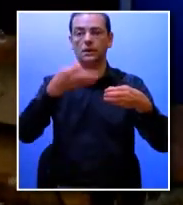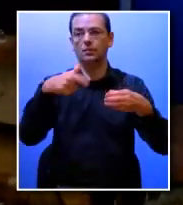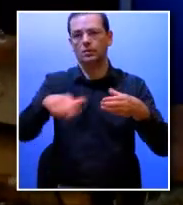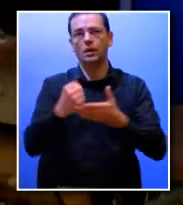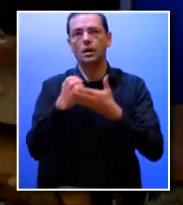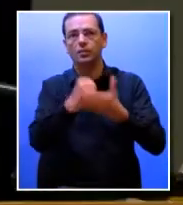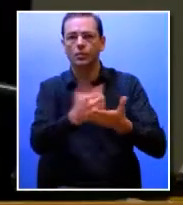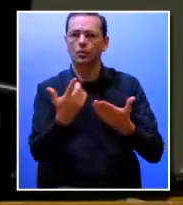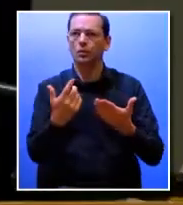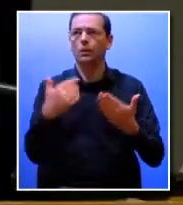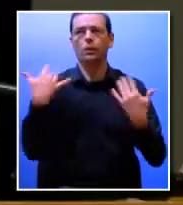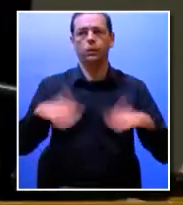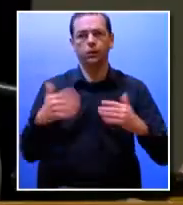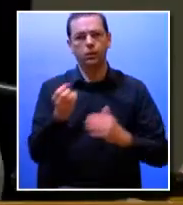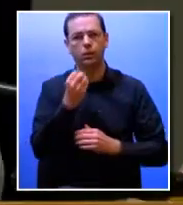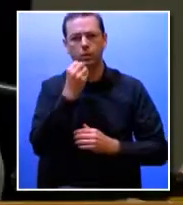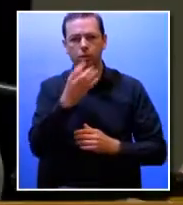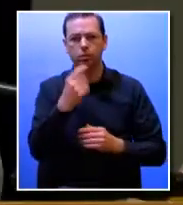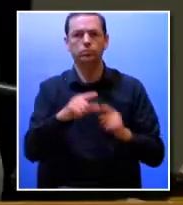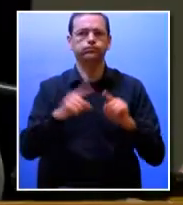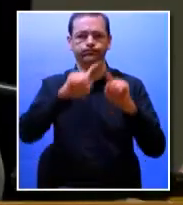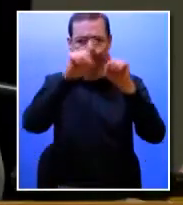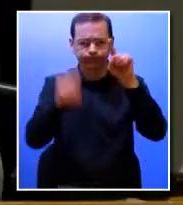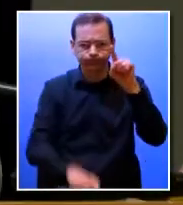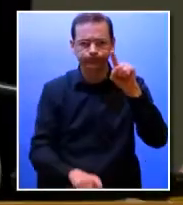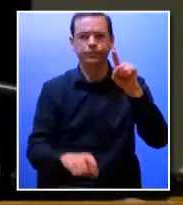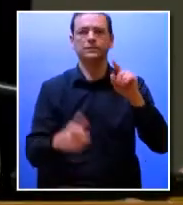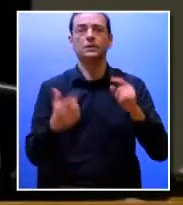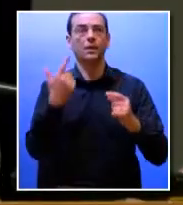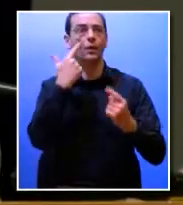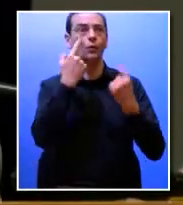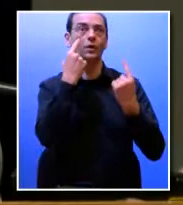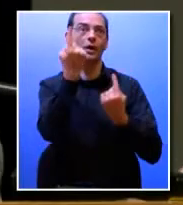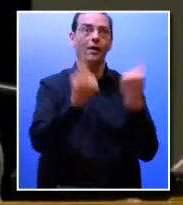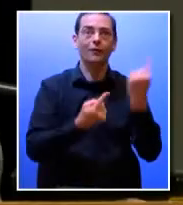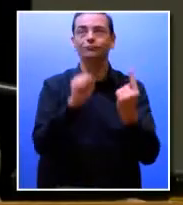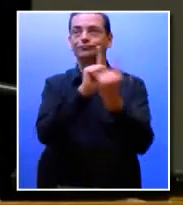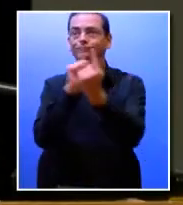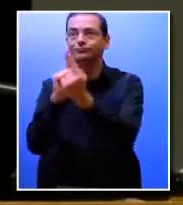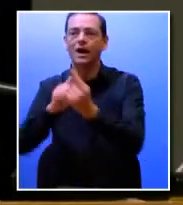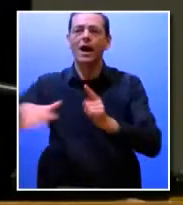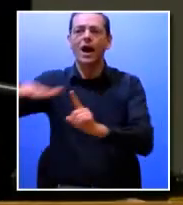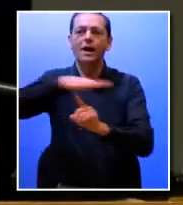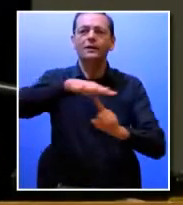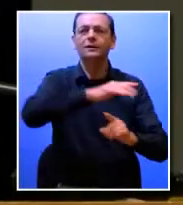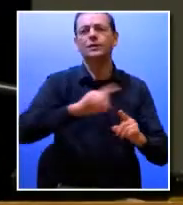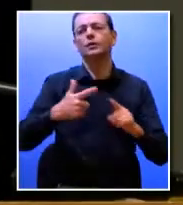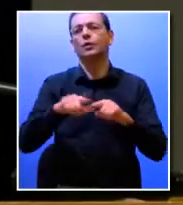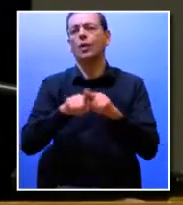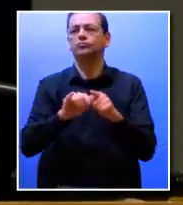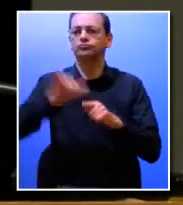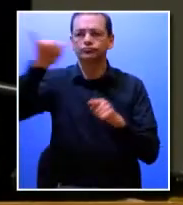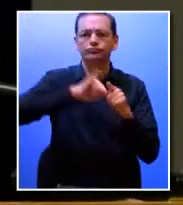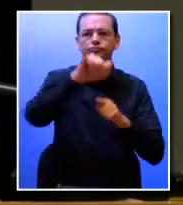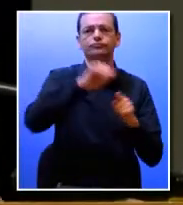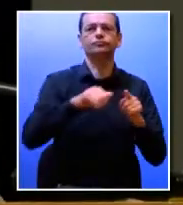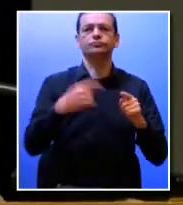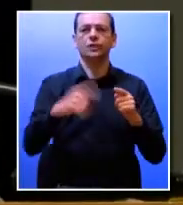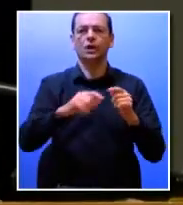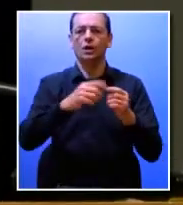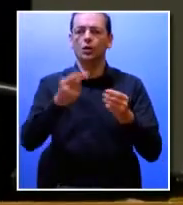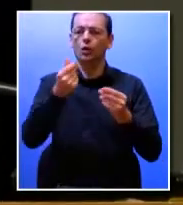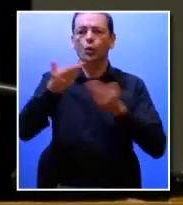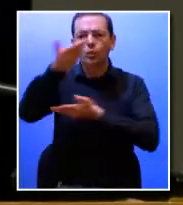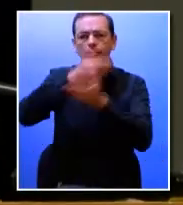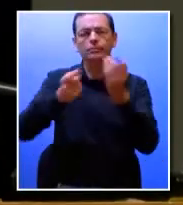e pelo suporte, é muito bom passar os olhos pela audiência e ver muitas caras conhecidas de áreas do transporte aéreo, das operações de voo, da parte comercial,